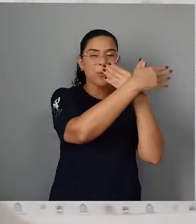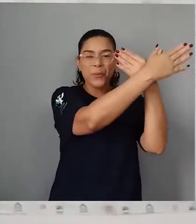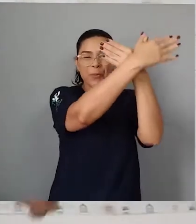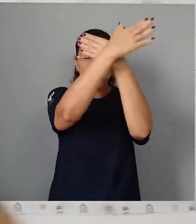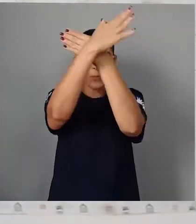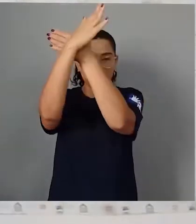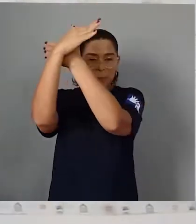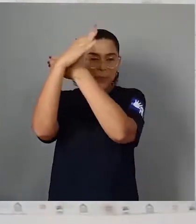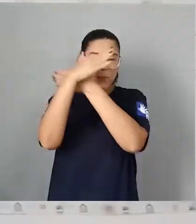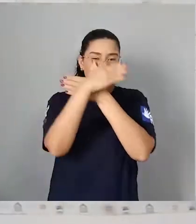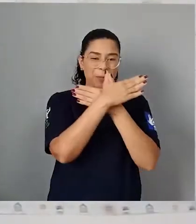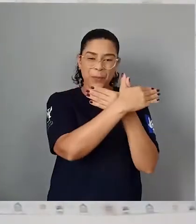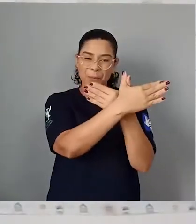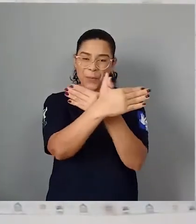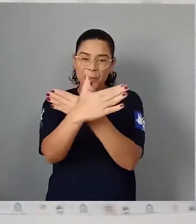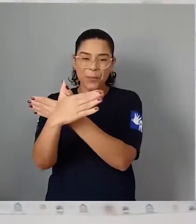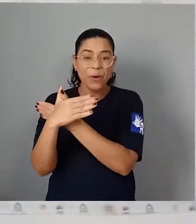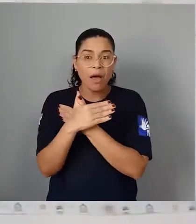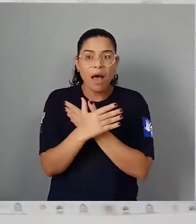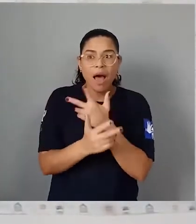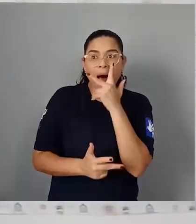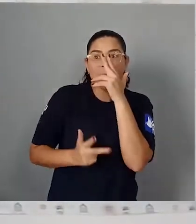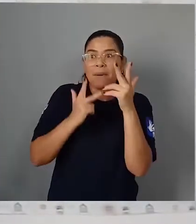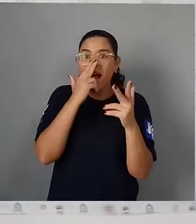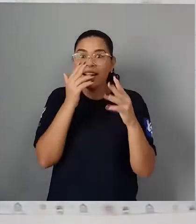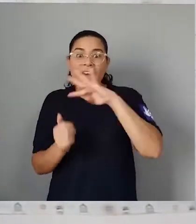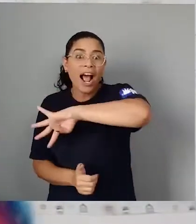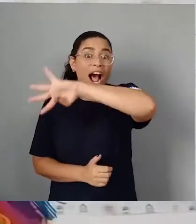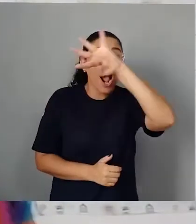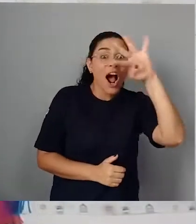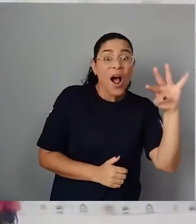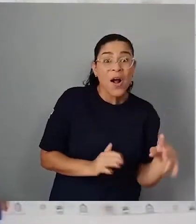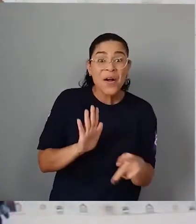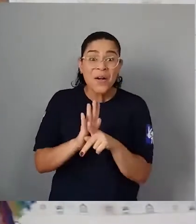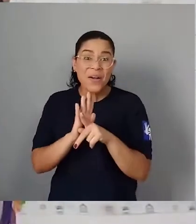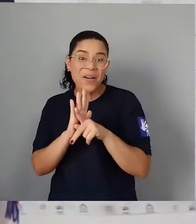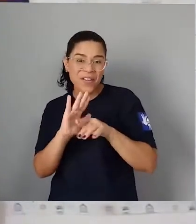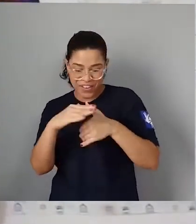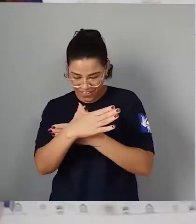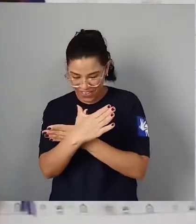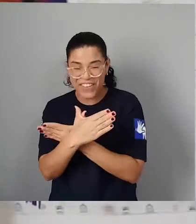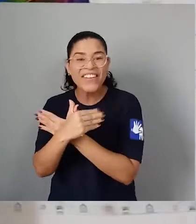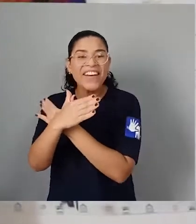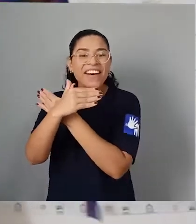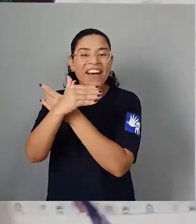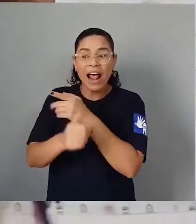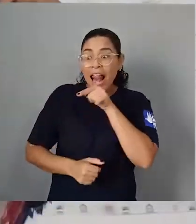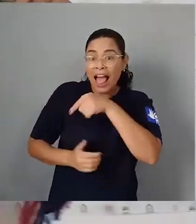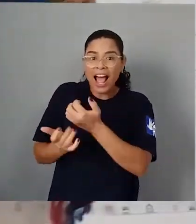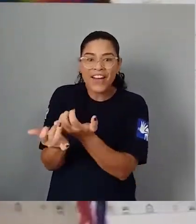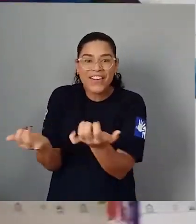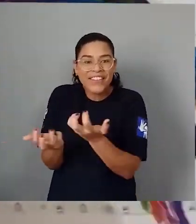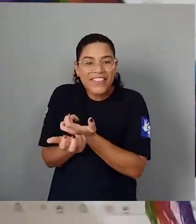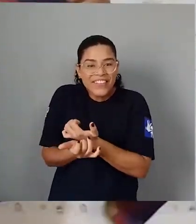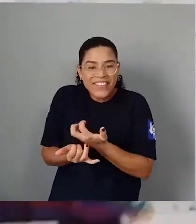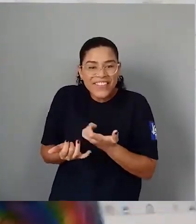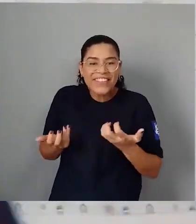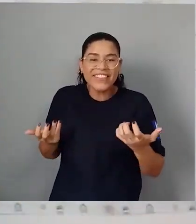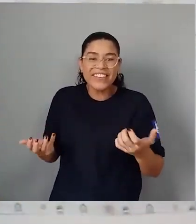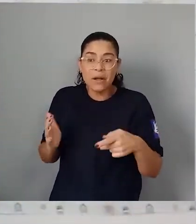Parecia um arco-íris De borboletas Lá no jardim Da dona Tuta Elas são